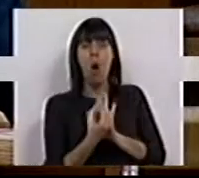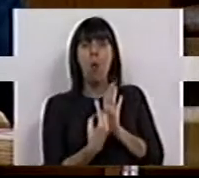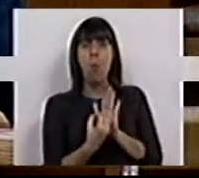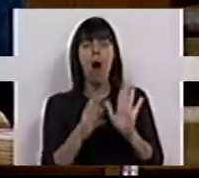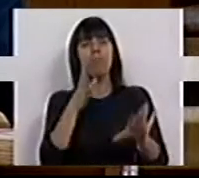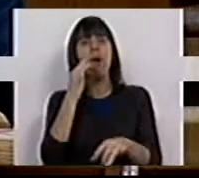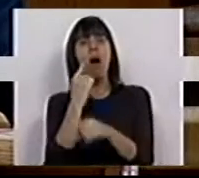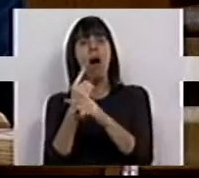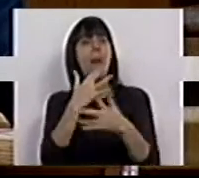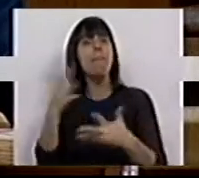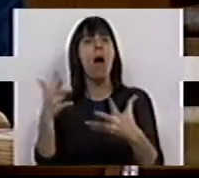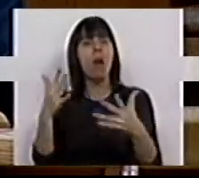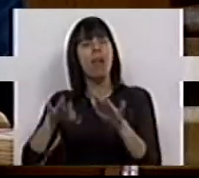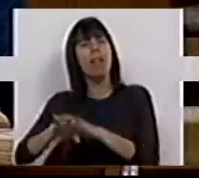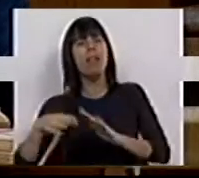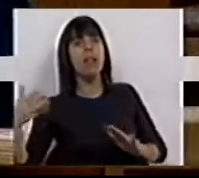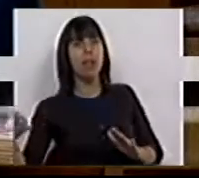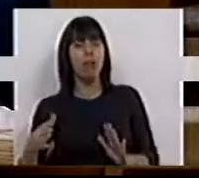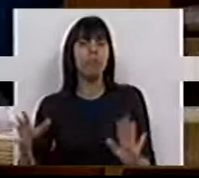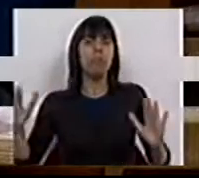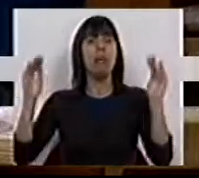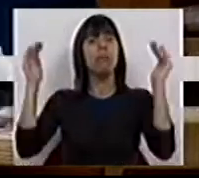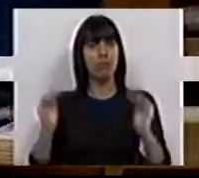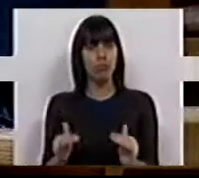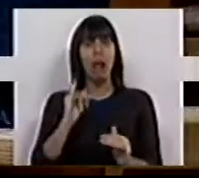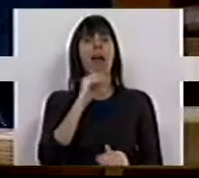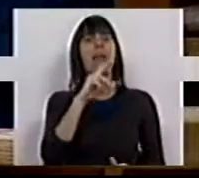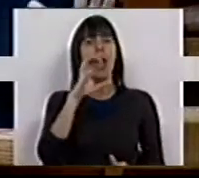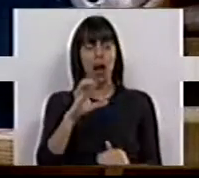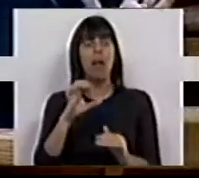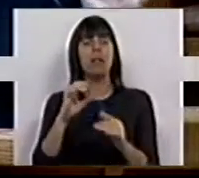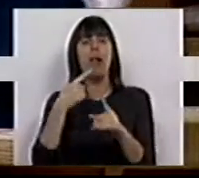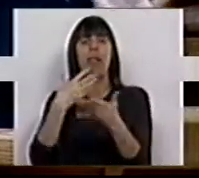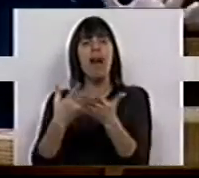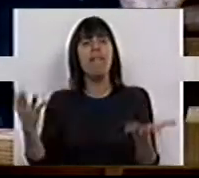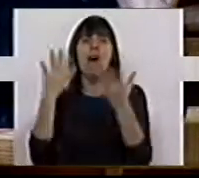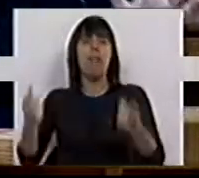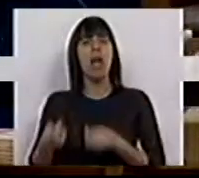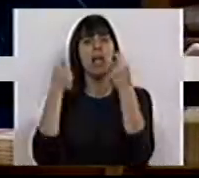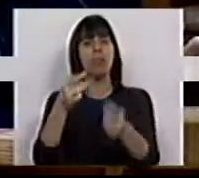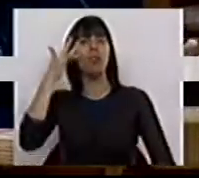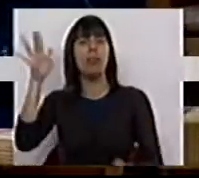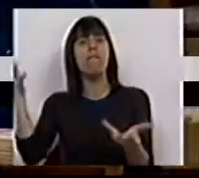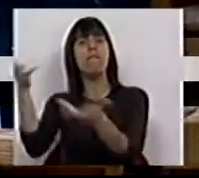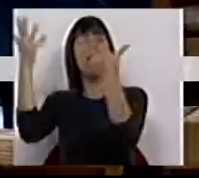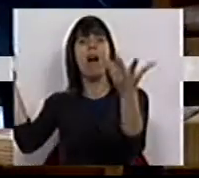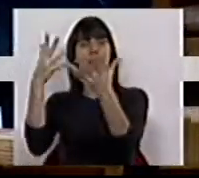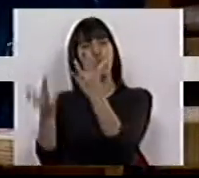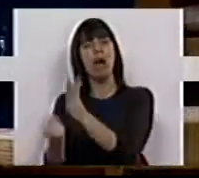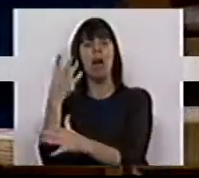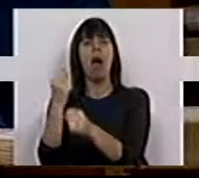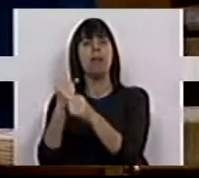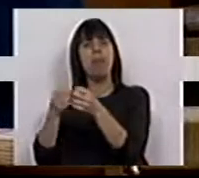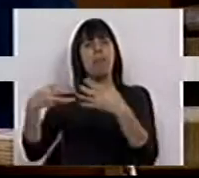Dizia-nos então a maioria da direita que diminuíam o IRC para atrair investimento estrangeiro, criando